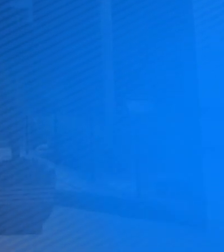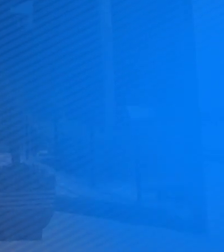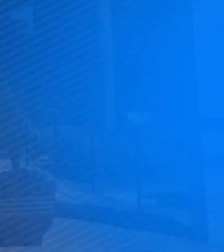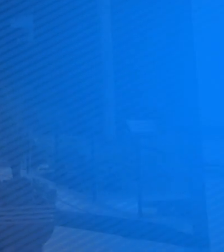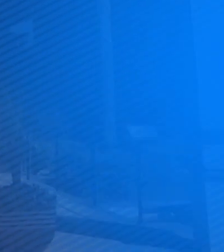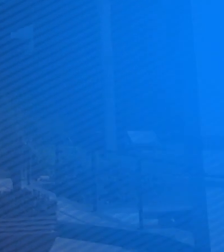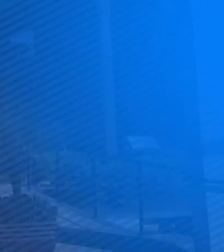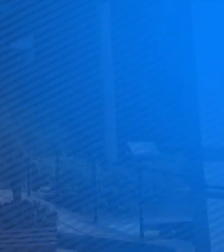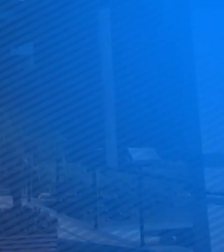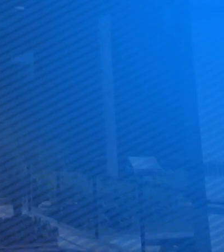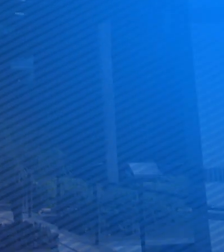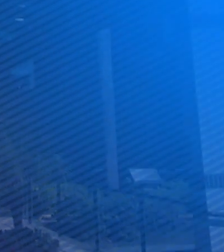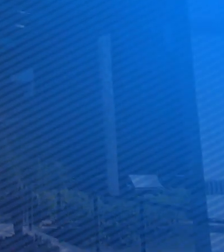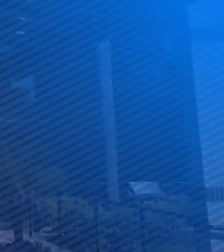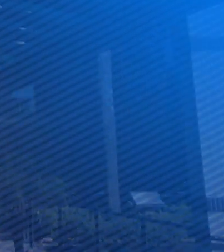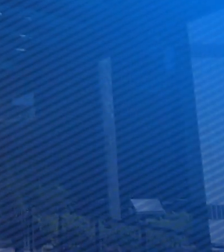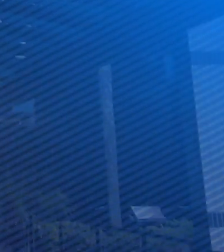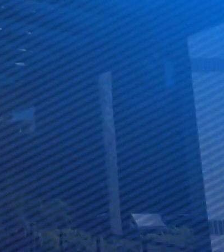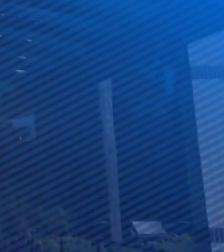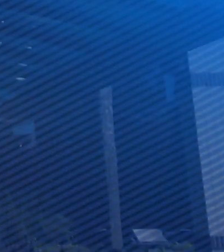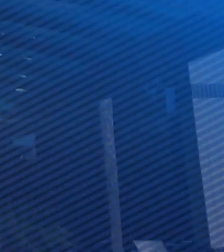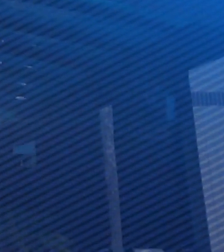A sessão na íntegra você confere no nosso canal.